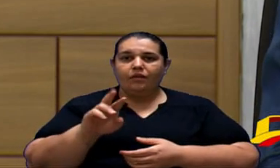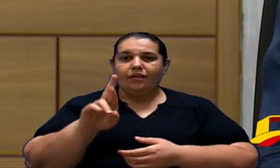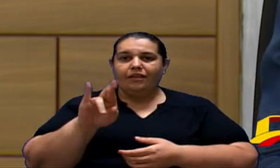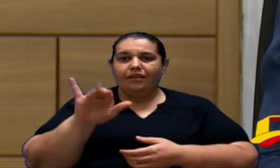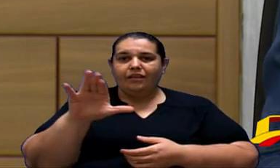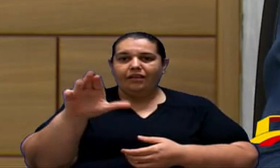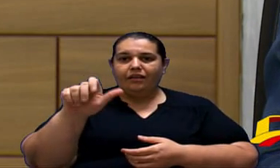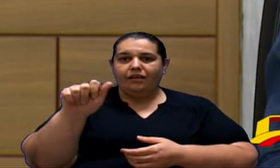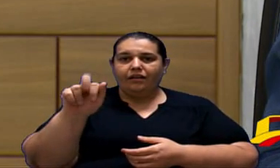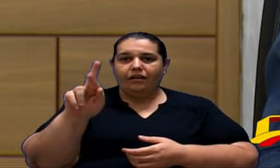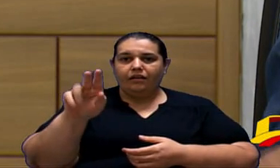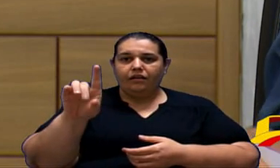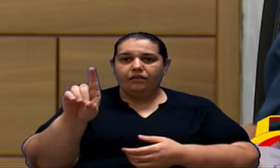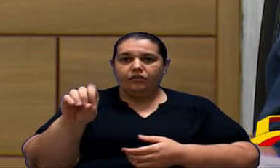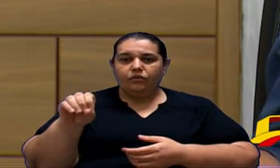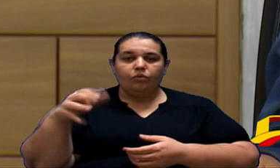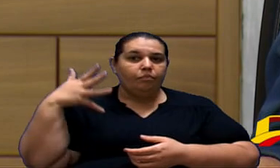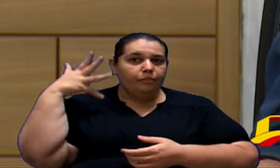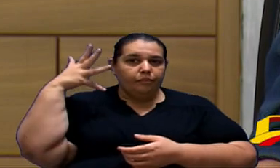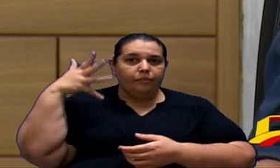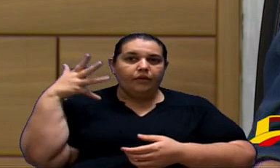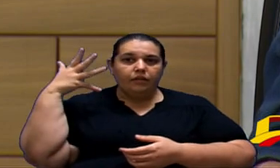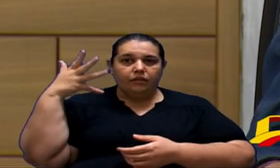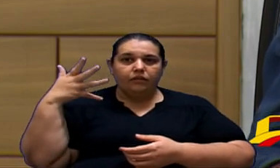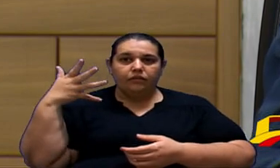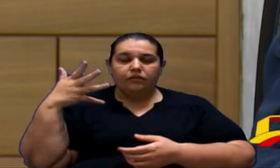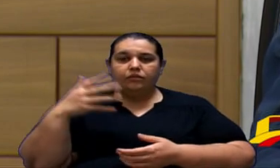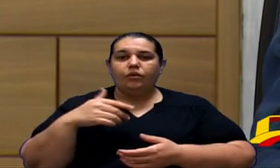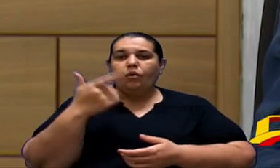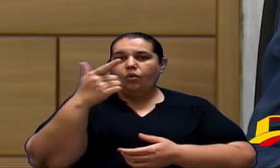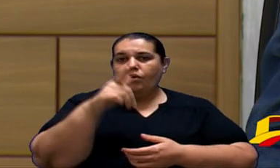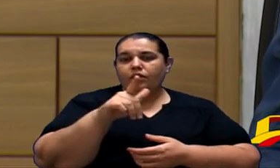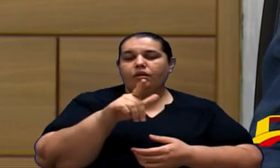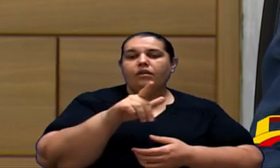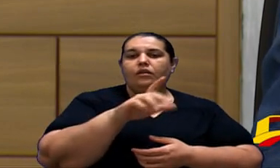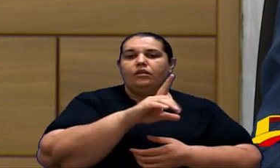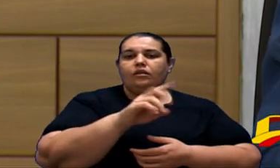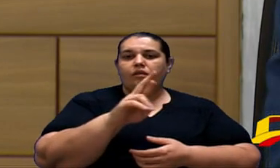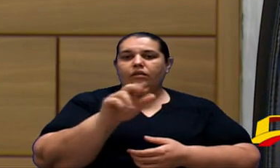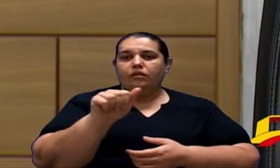palestrante, logo em seguida temos a doutora Edilene.